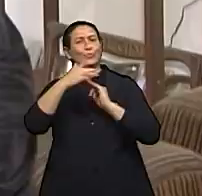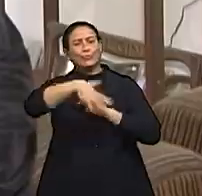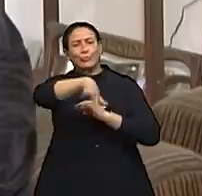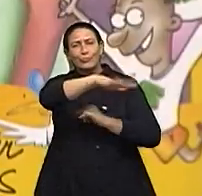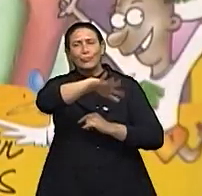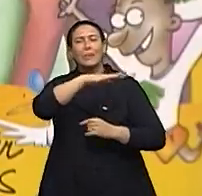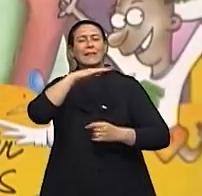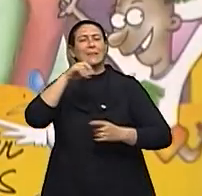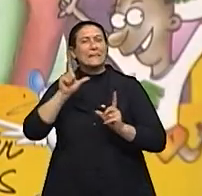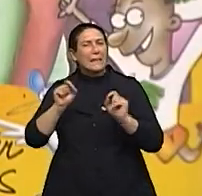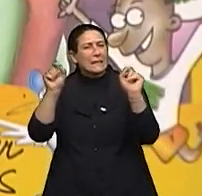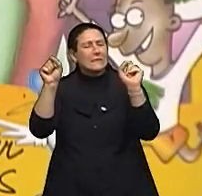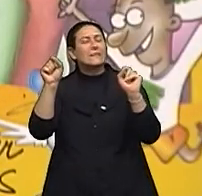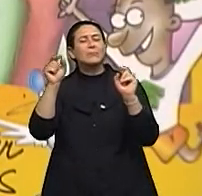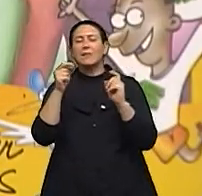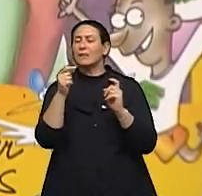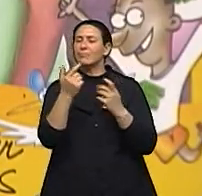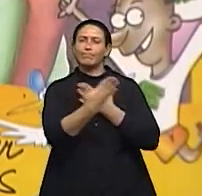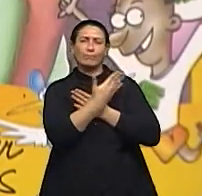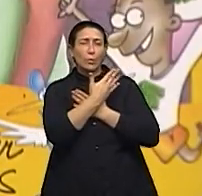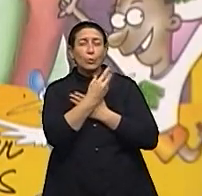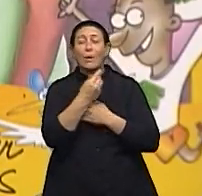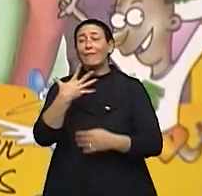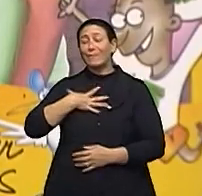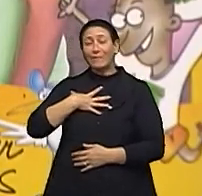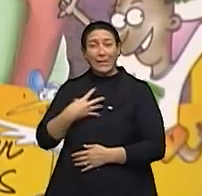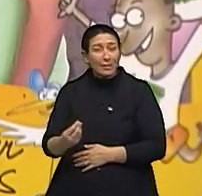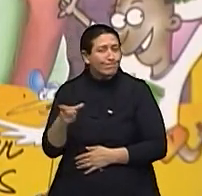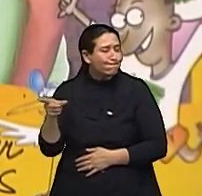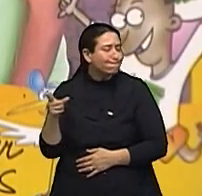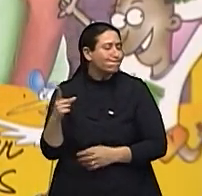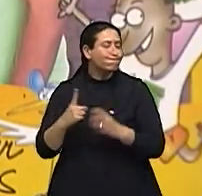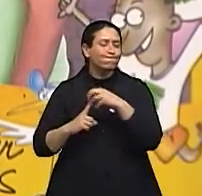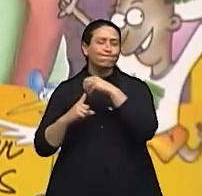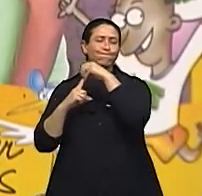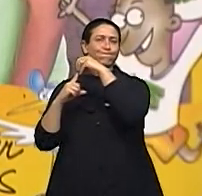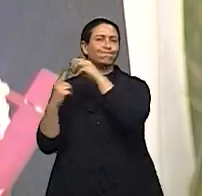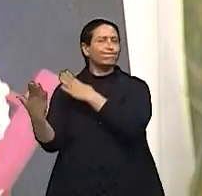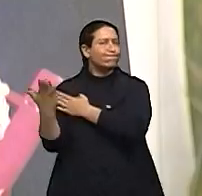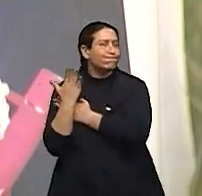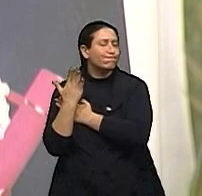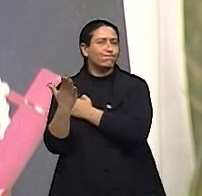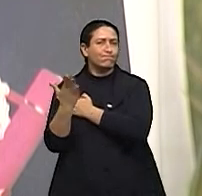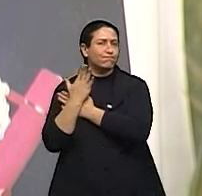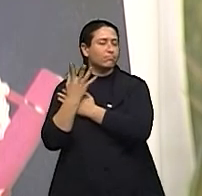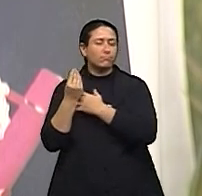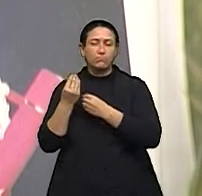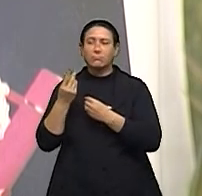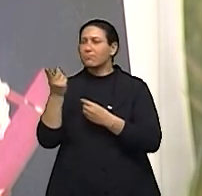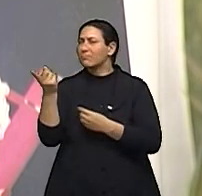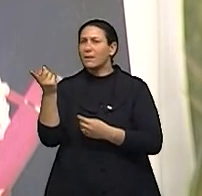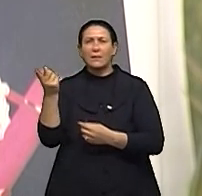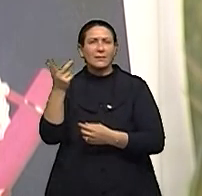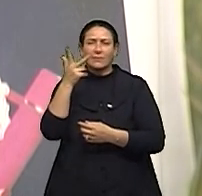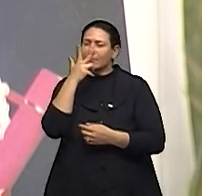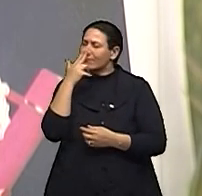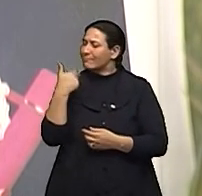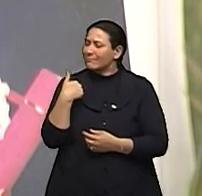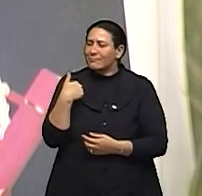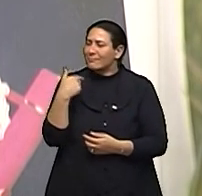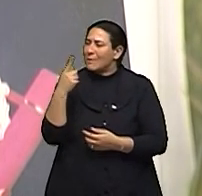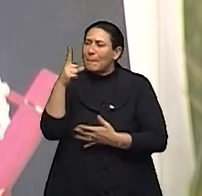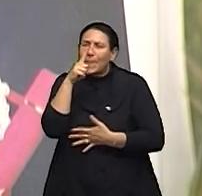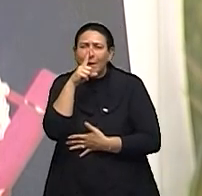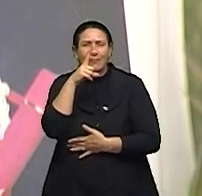Imama, né? Tive muita ajuda na minha filha, que eu sempre digo, a minha filha para mim é mãe, amiga